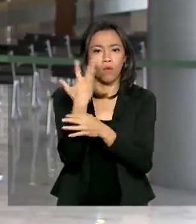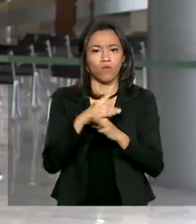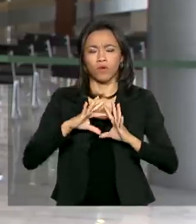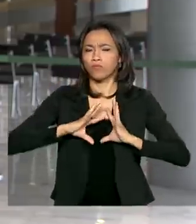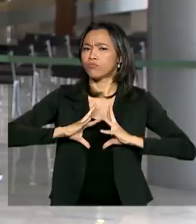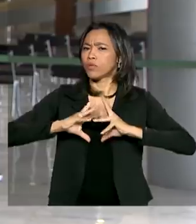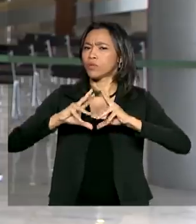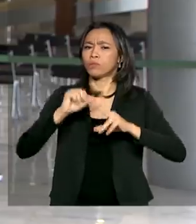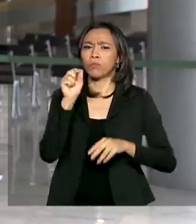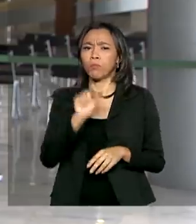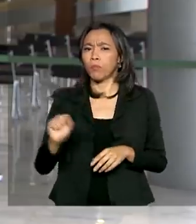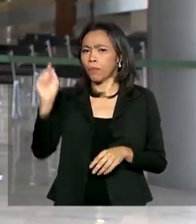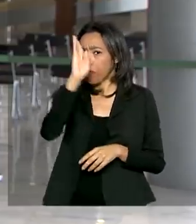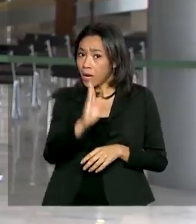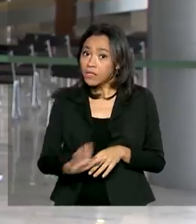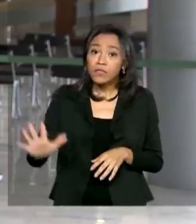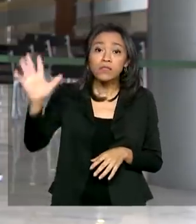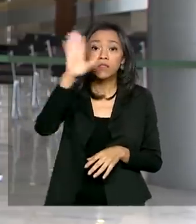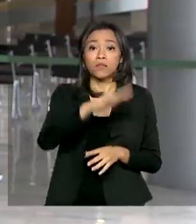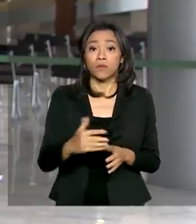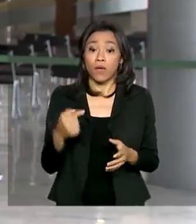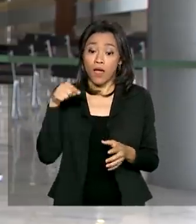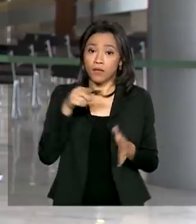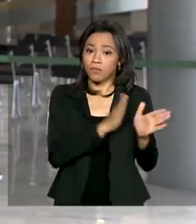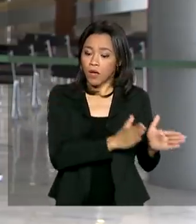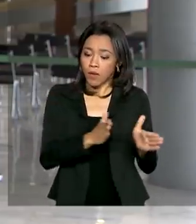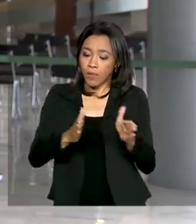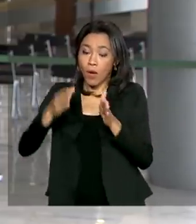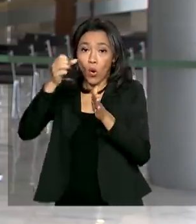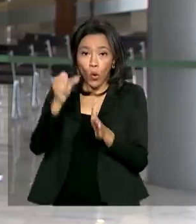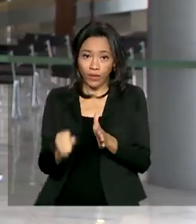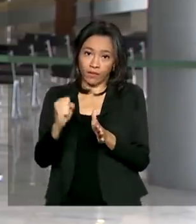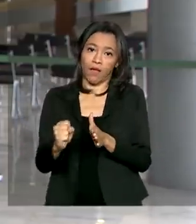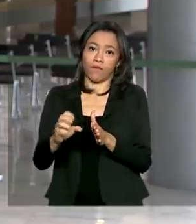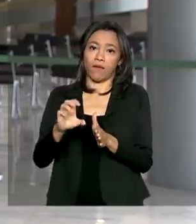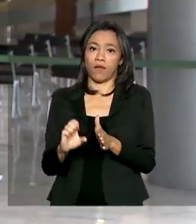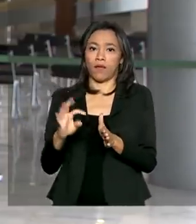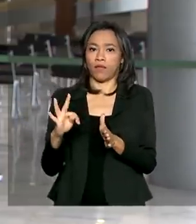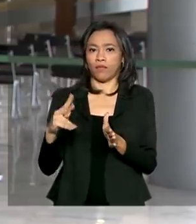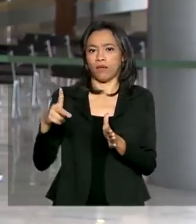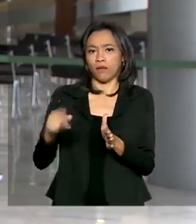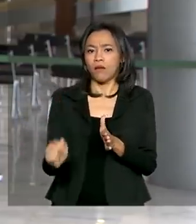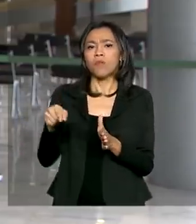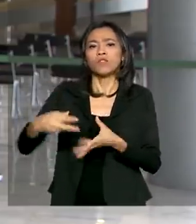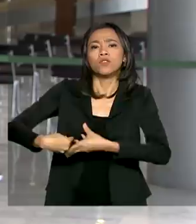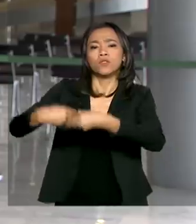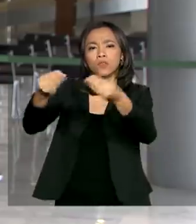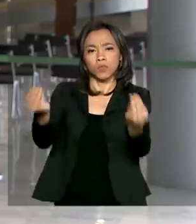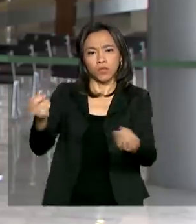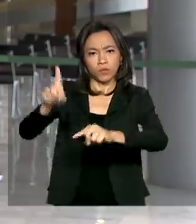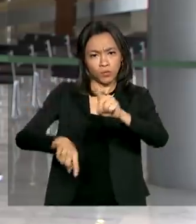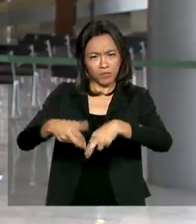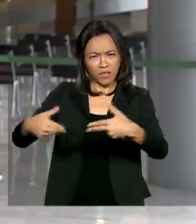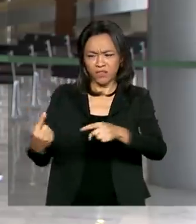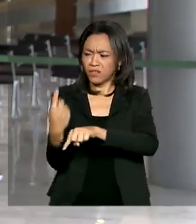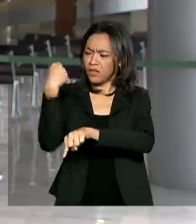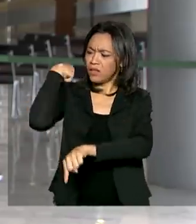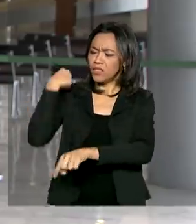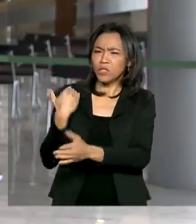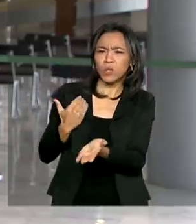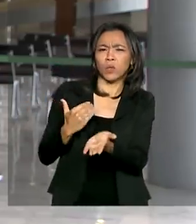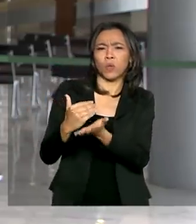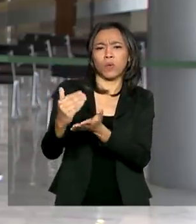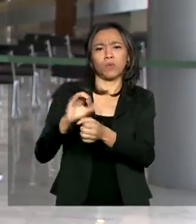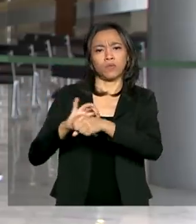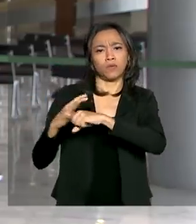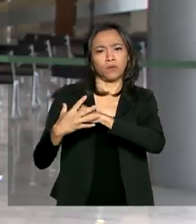país. Essa foi a oitava etapa de distribuição desses materiais desde o início da pandemia.